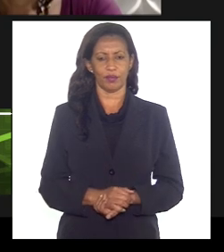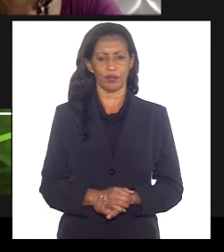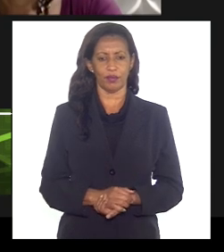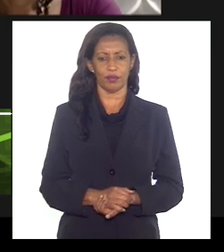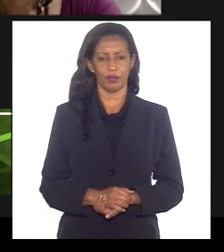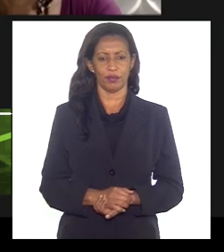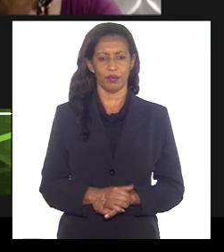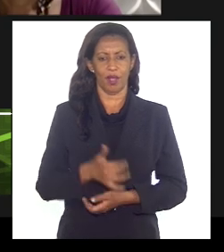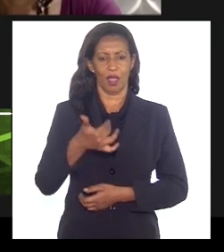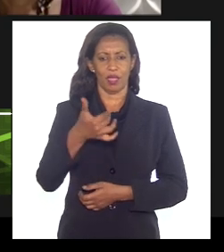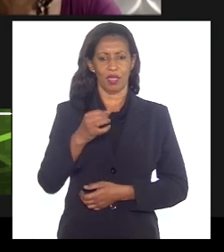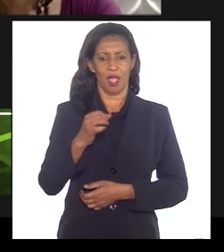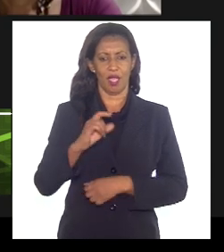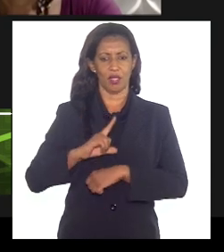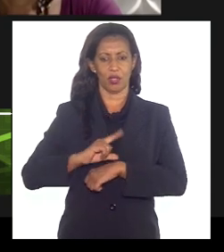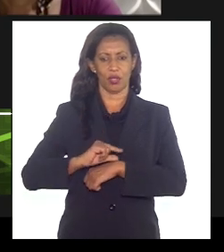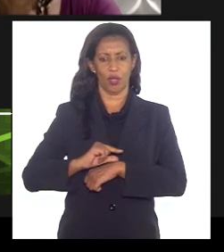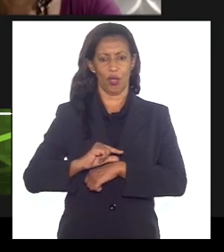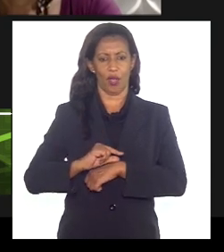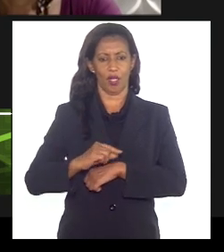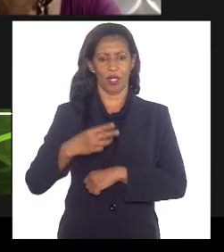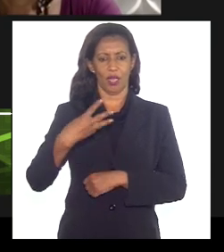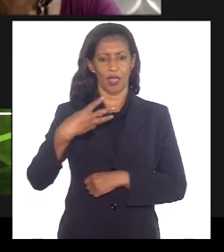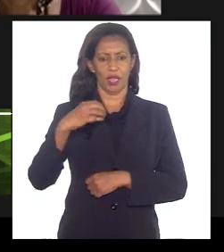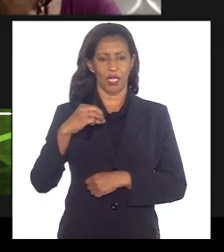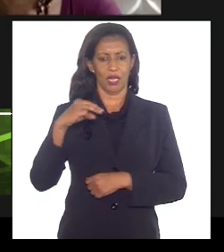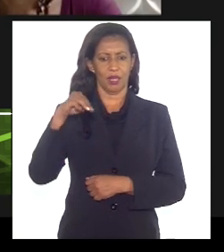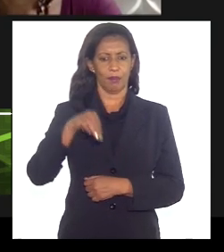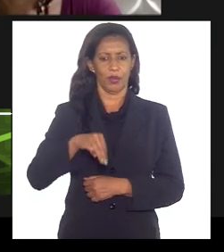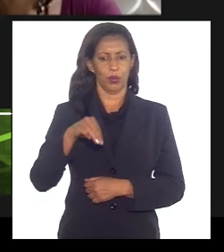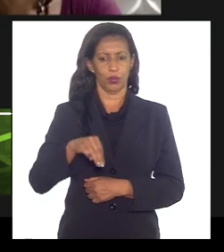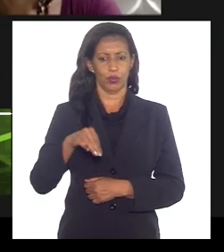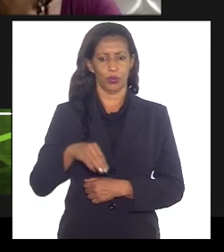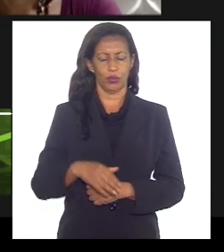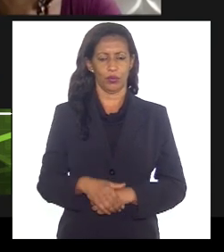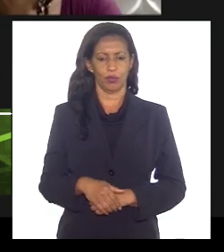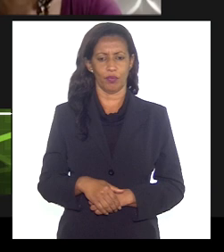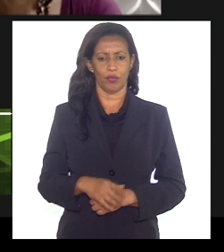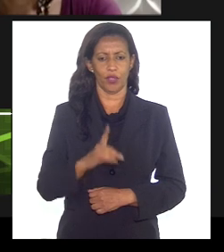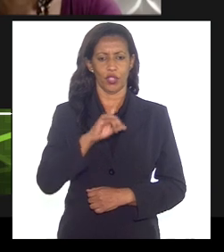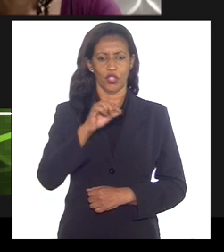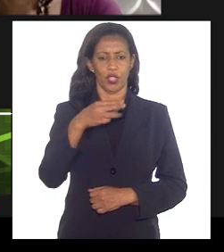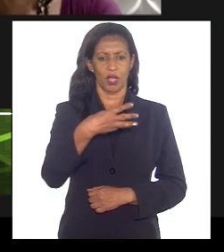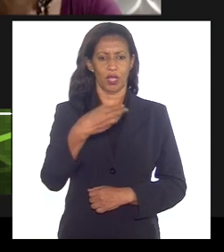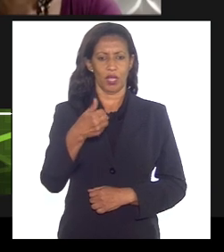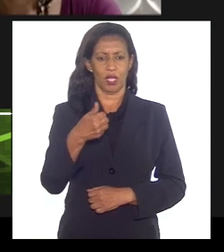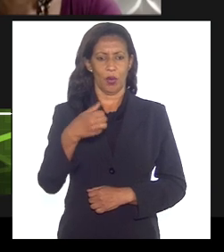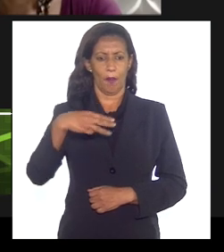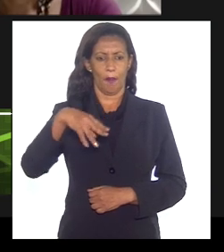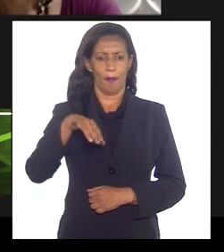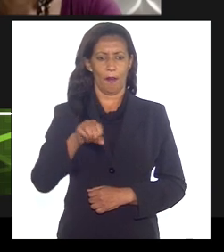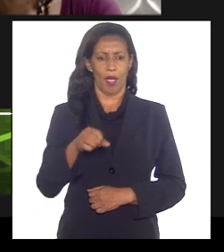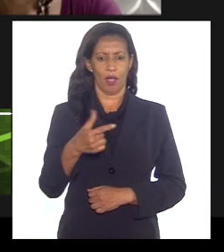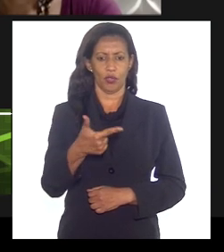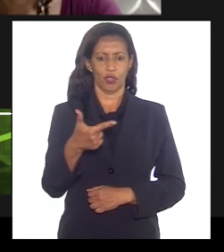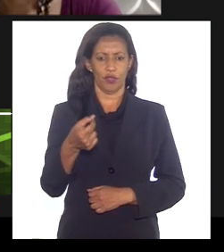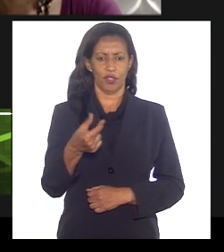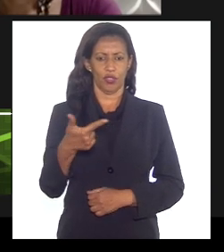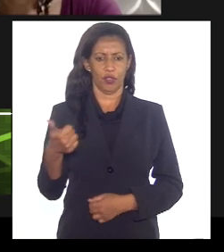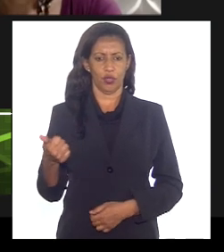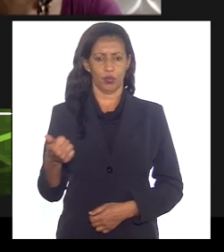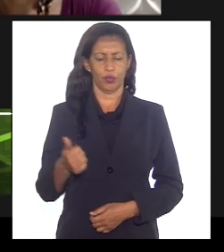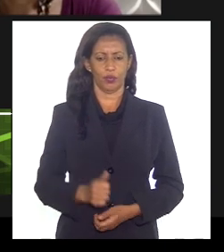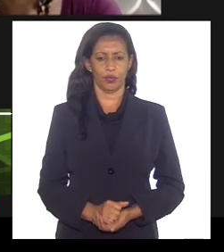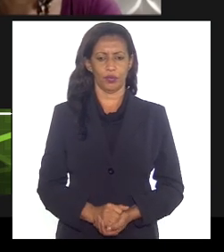às 10 horas e 30 minutos do dia 31 de maio de 2021,